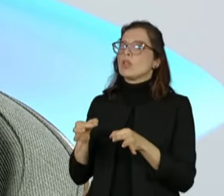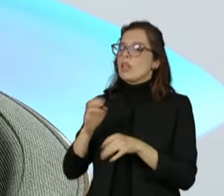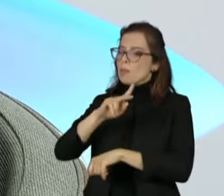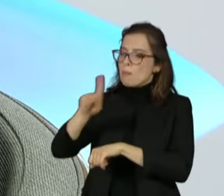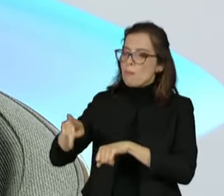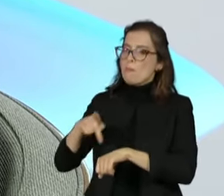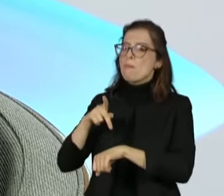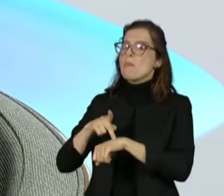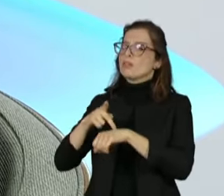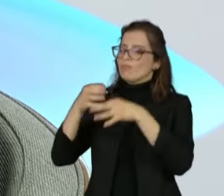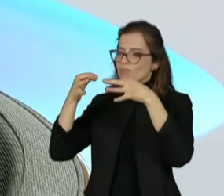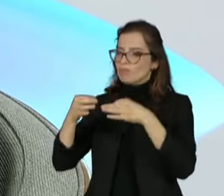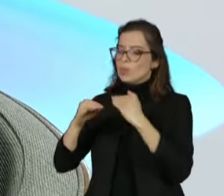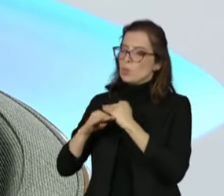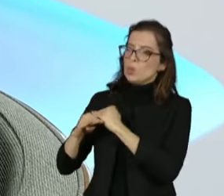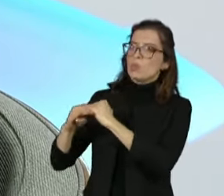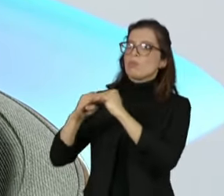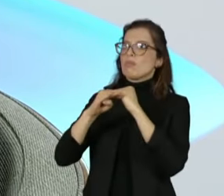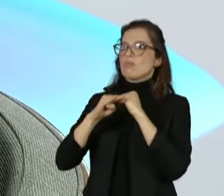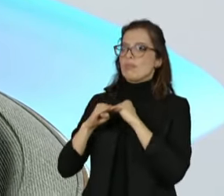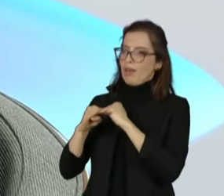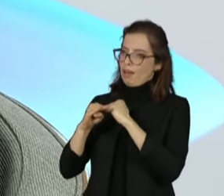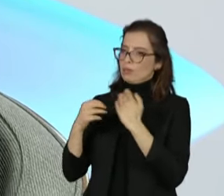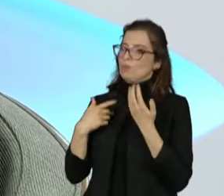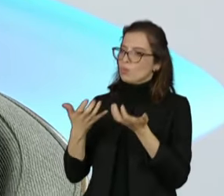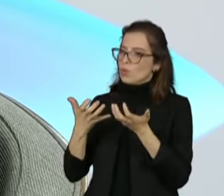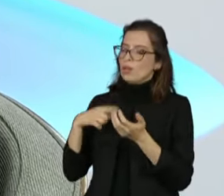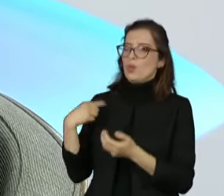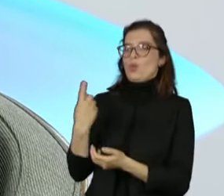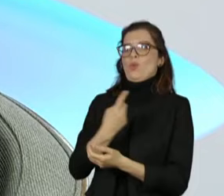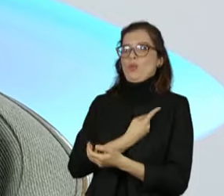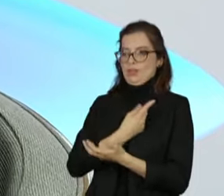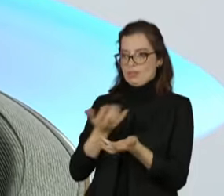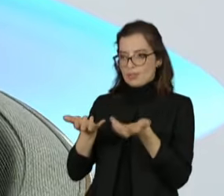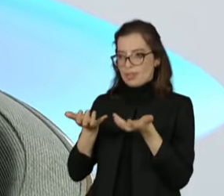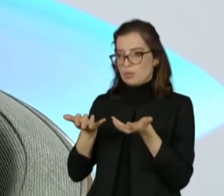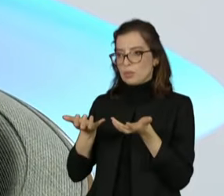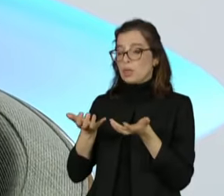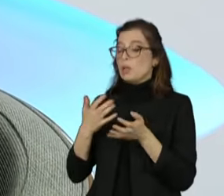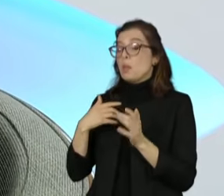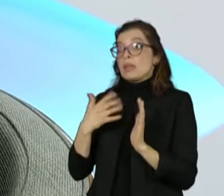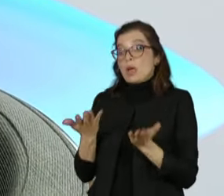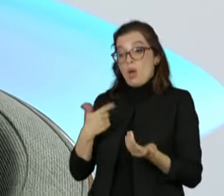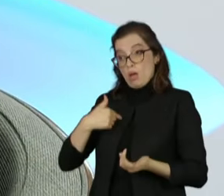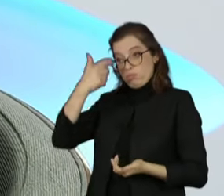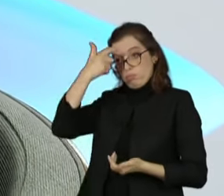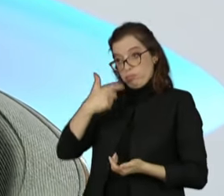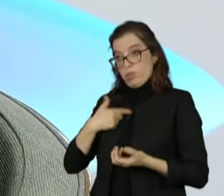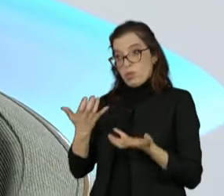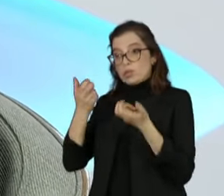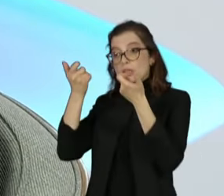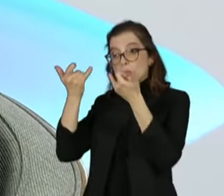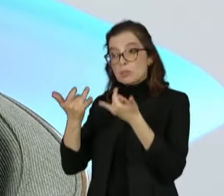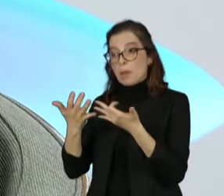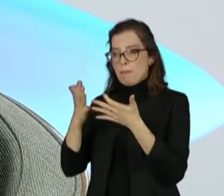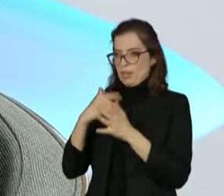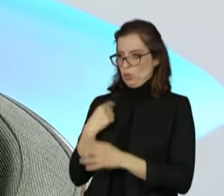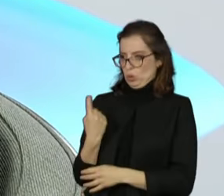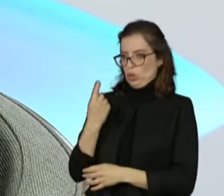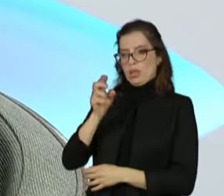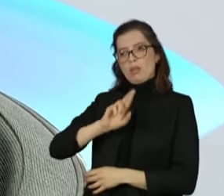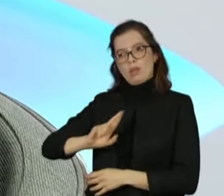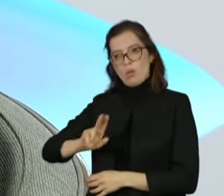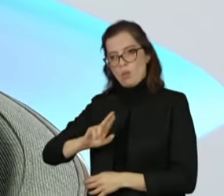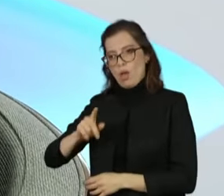igualitário para todos. Se me permitir, eu gostaria de dizer que não venho só. Venho acompanhada dos presidentes do PSDB